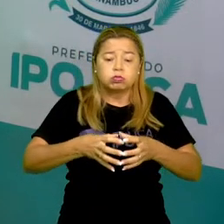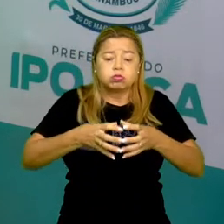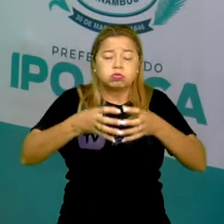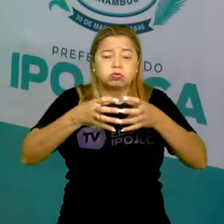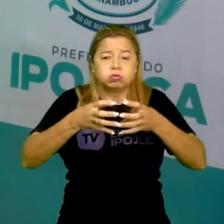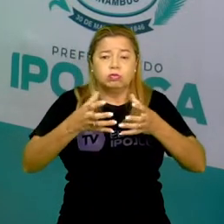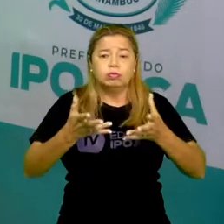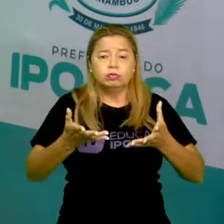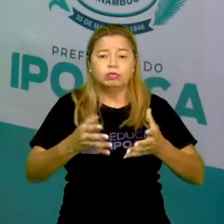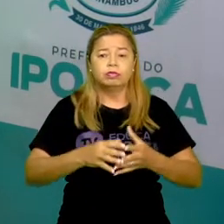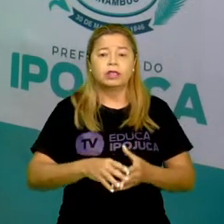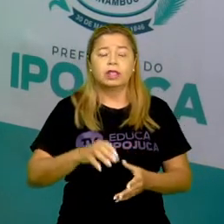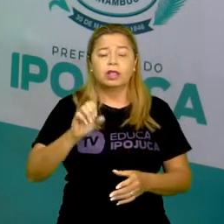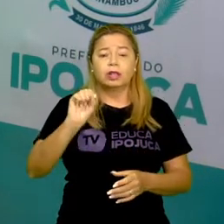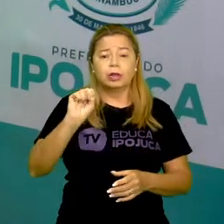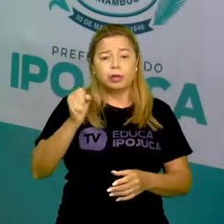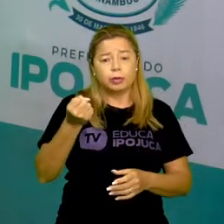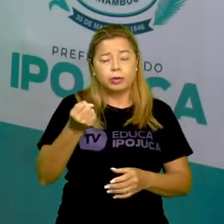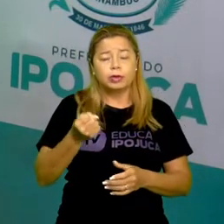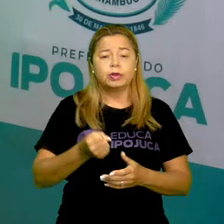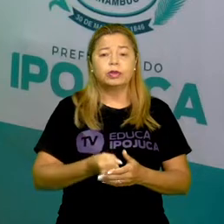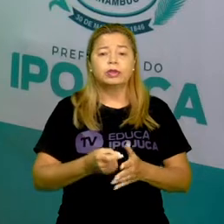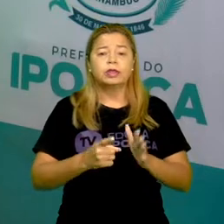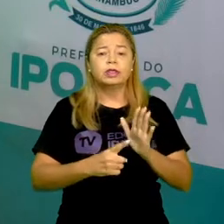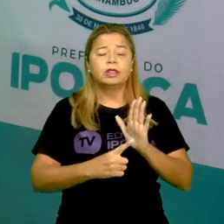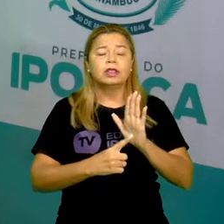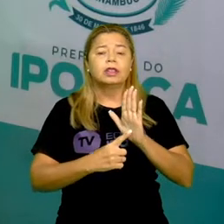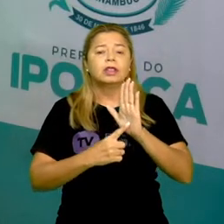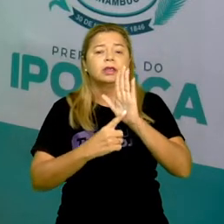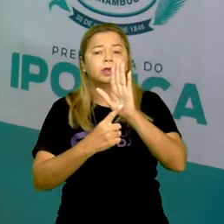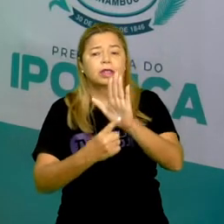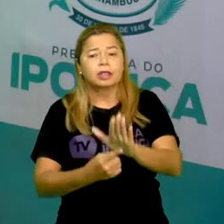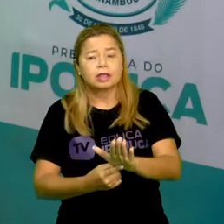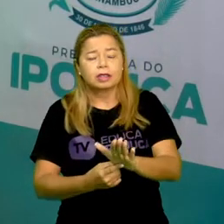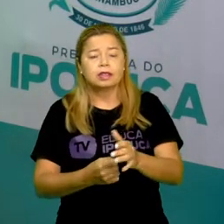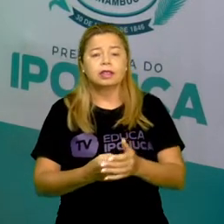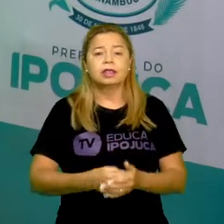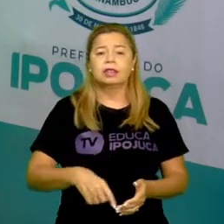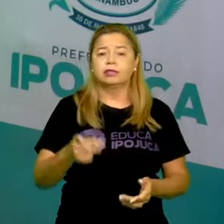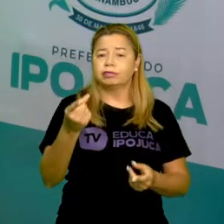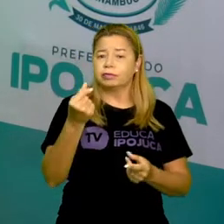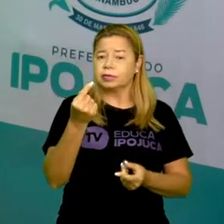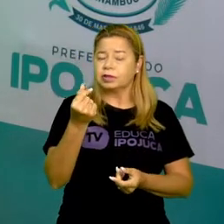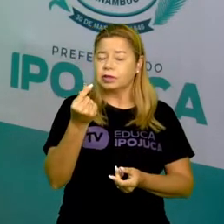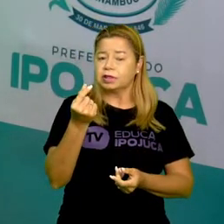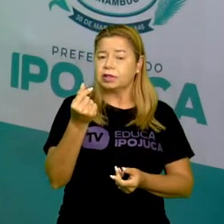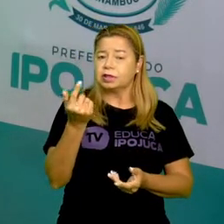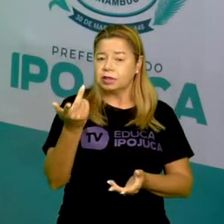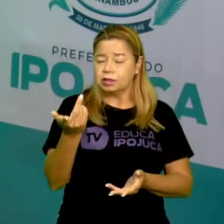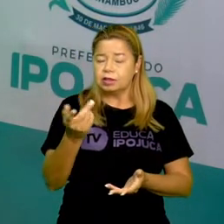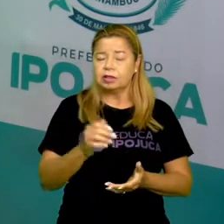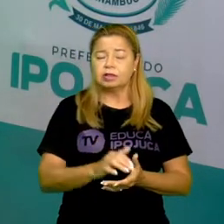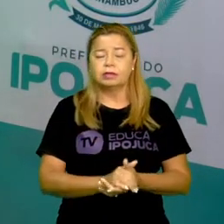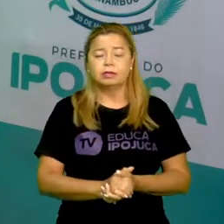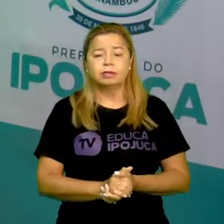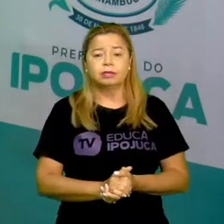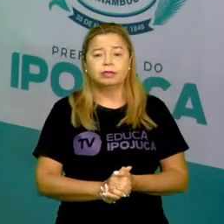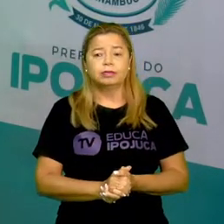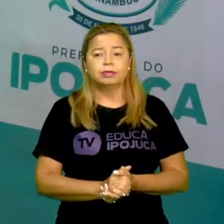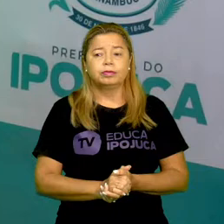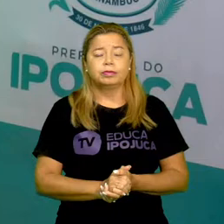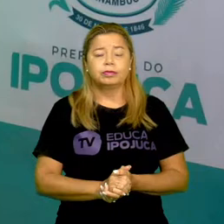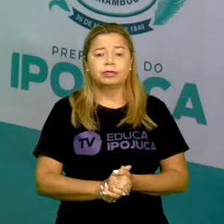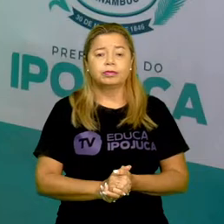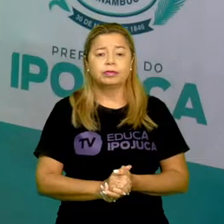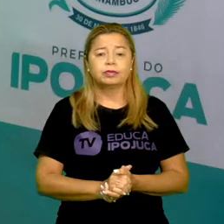que corresponde a dinheiro, uma medida monetária. E aí